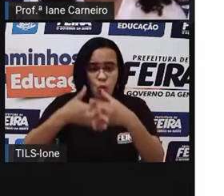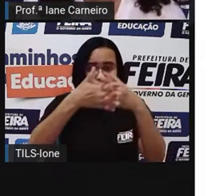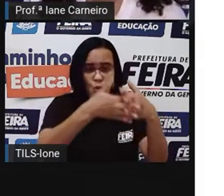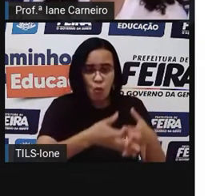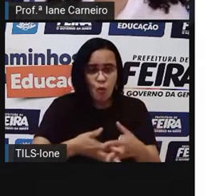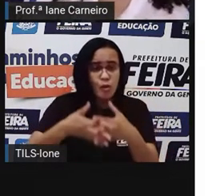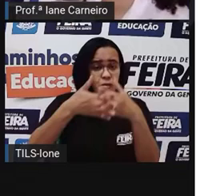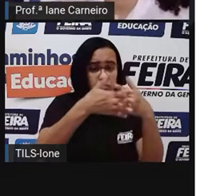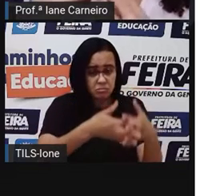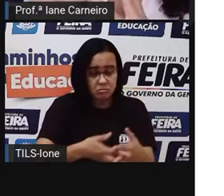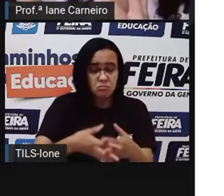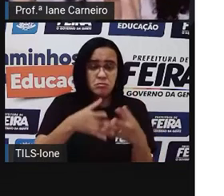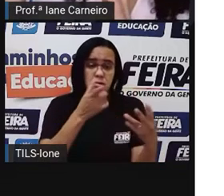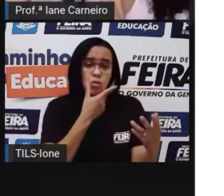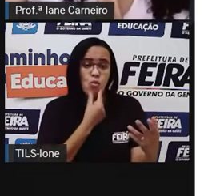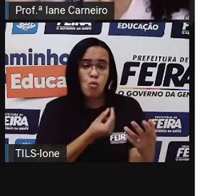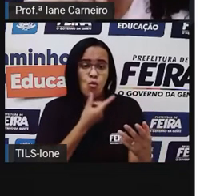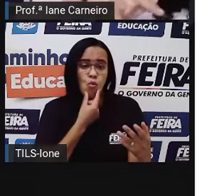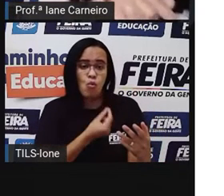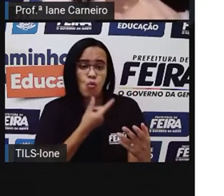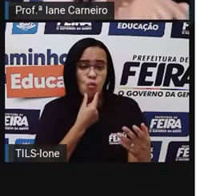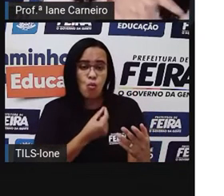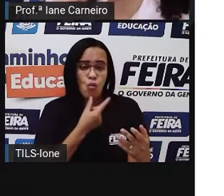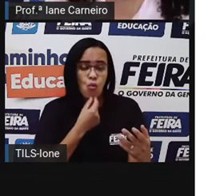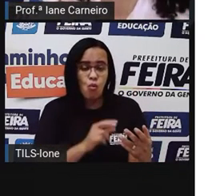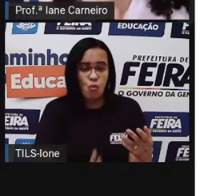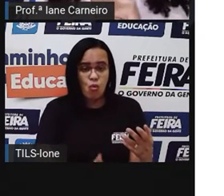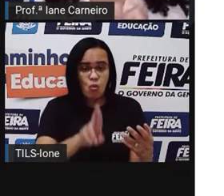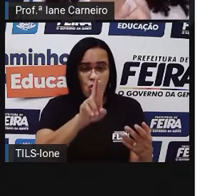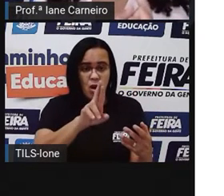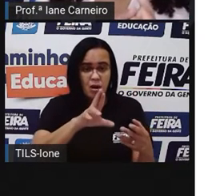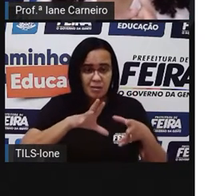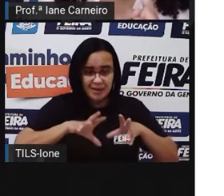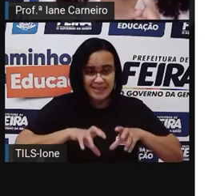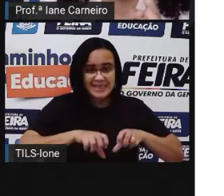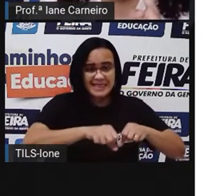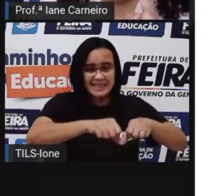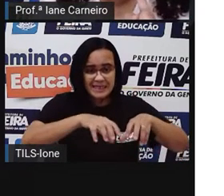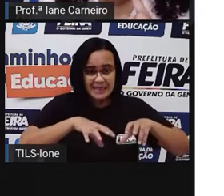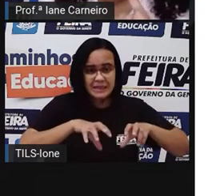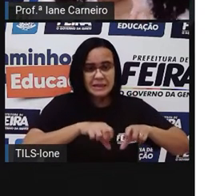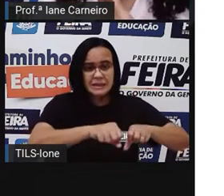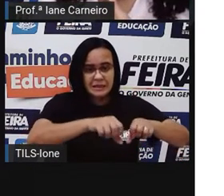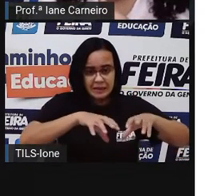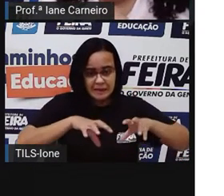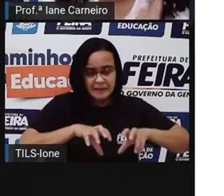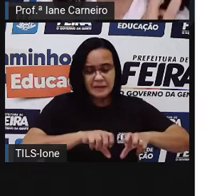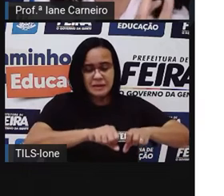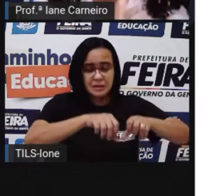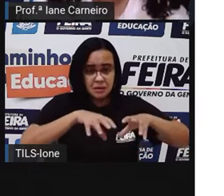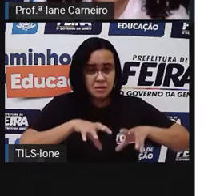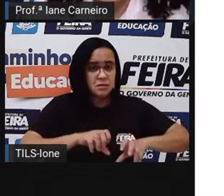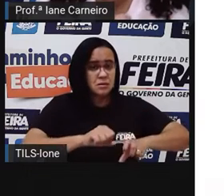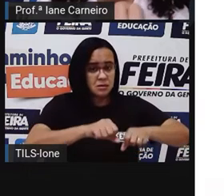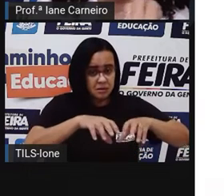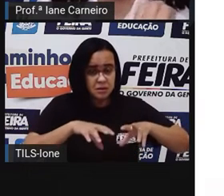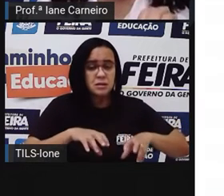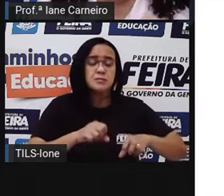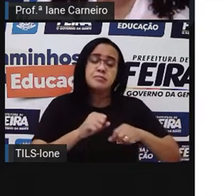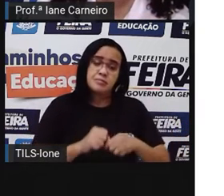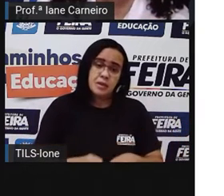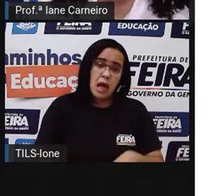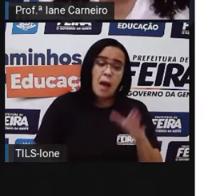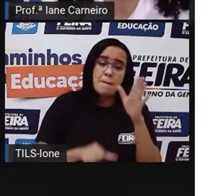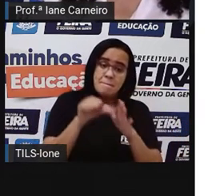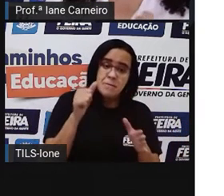padeiro, né? Para o supermercado, na verdade. Então, leva para o agricultor, né? Cole